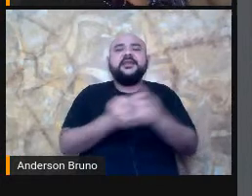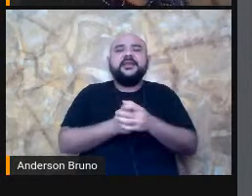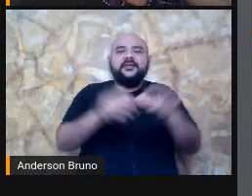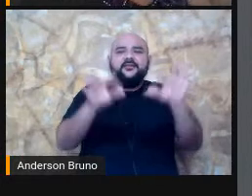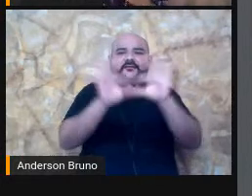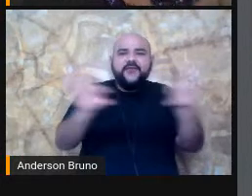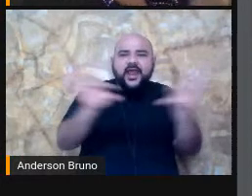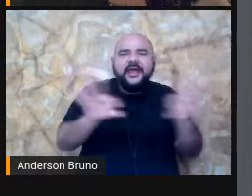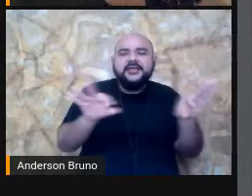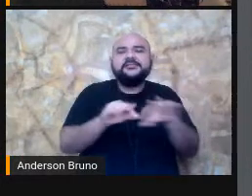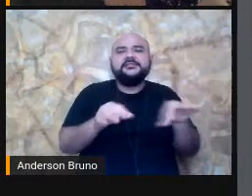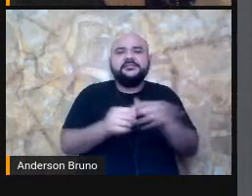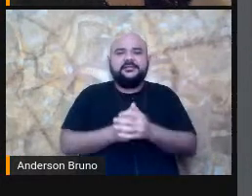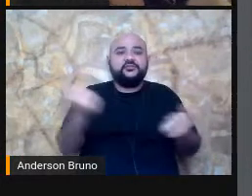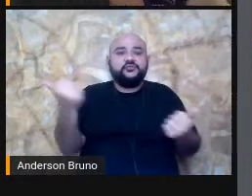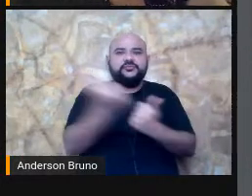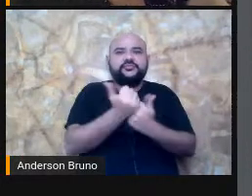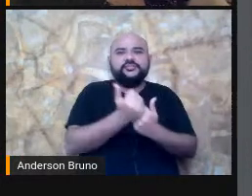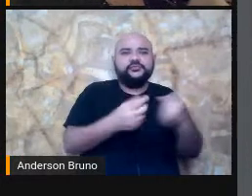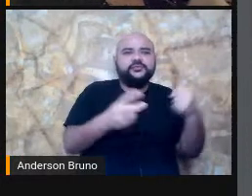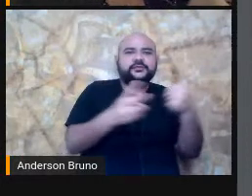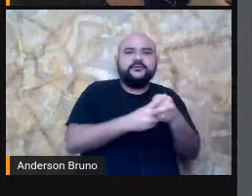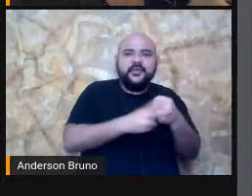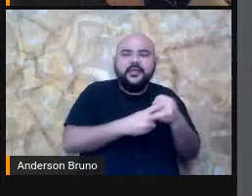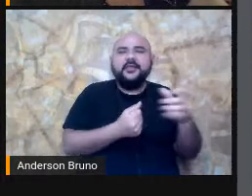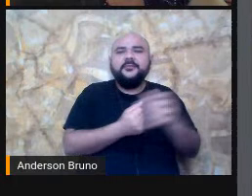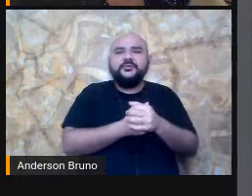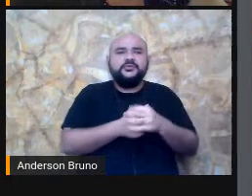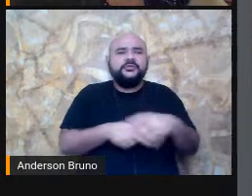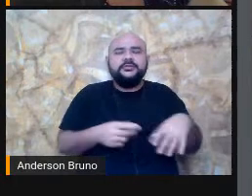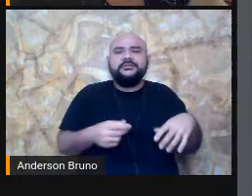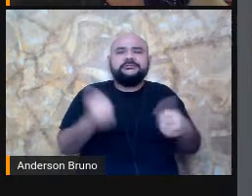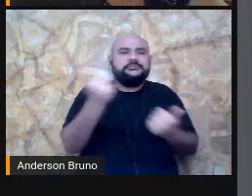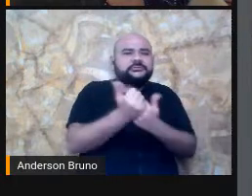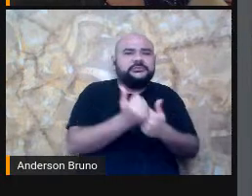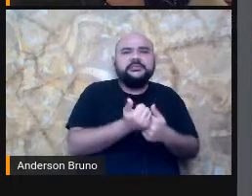substantivo Variando A atividade Pode passar